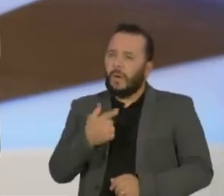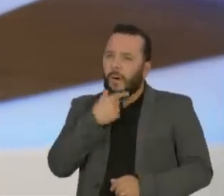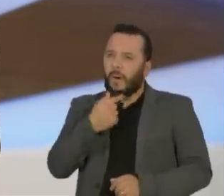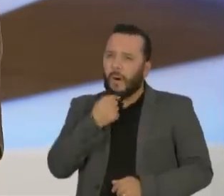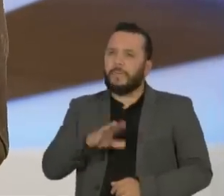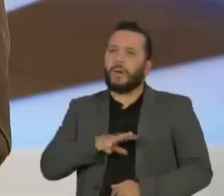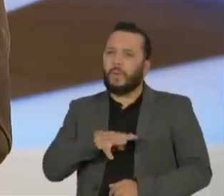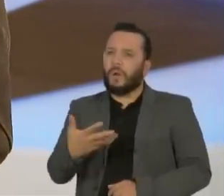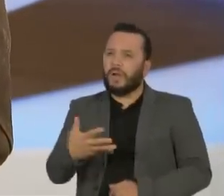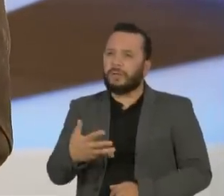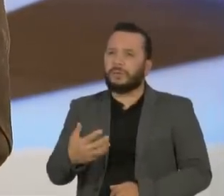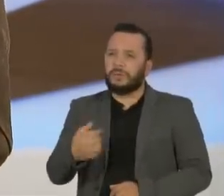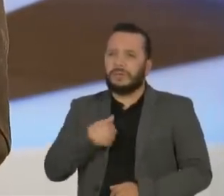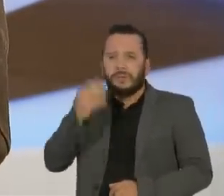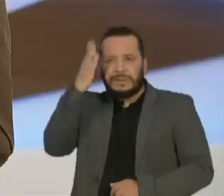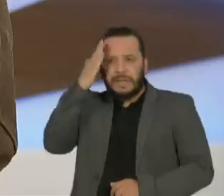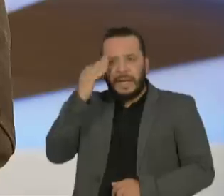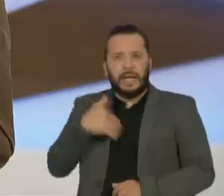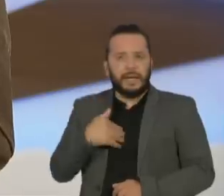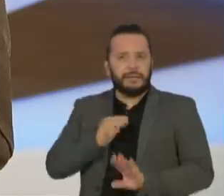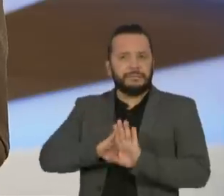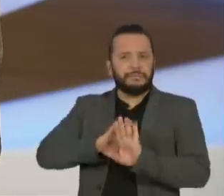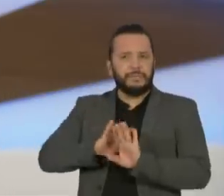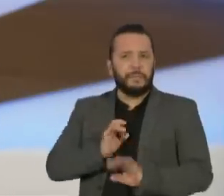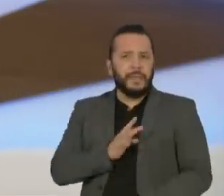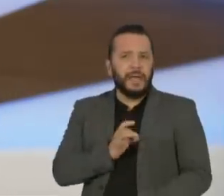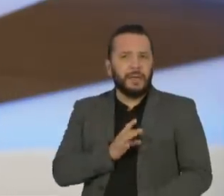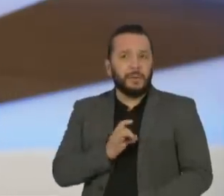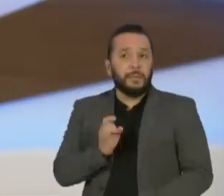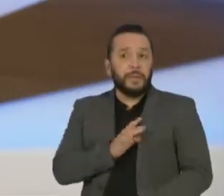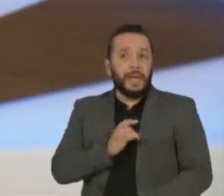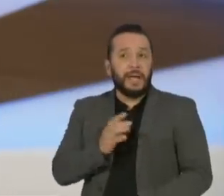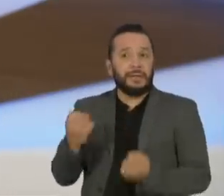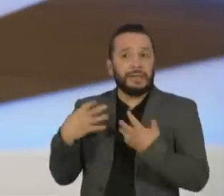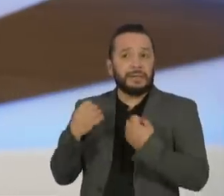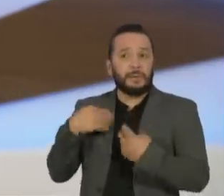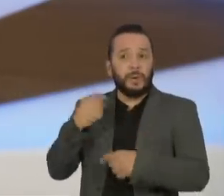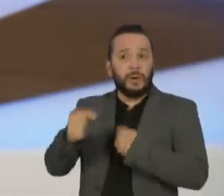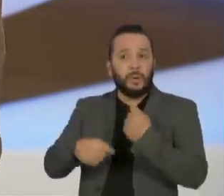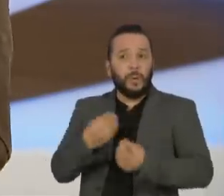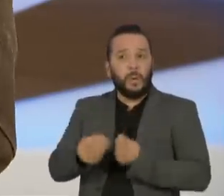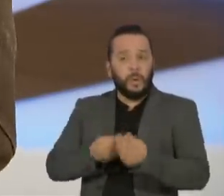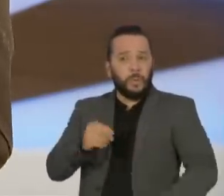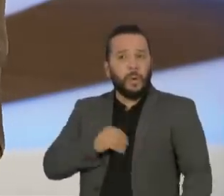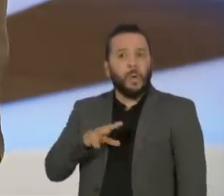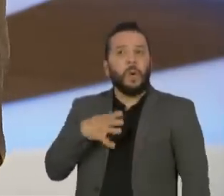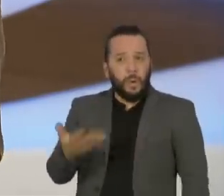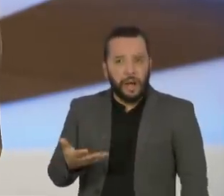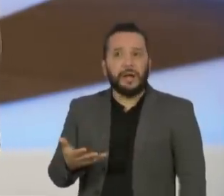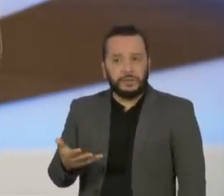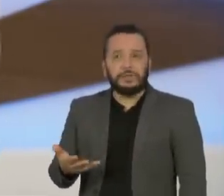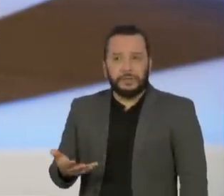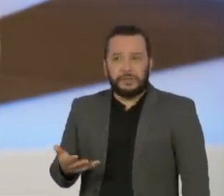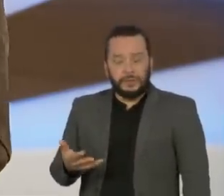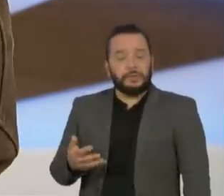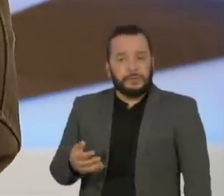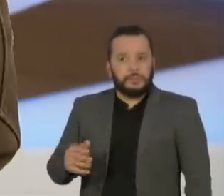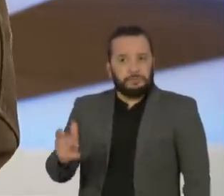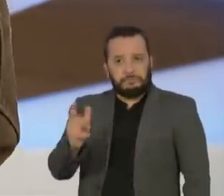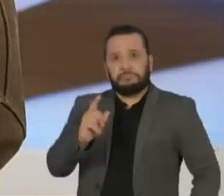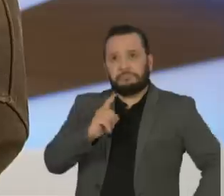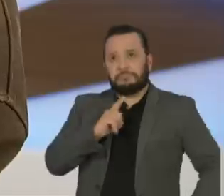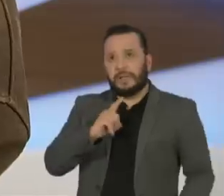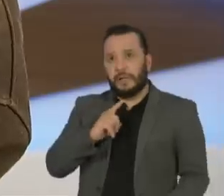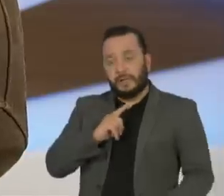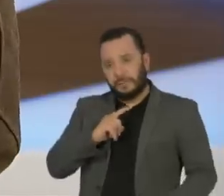noção exatamente do medo que eu sinto. O medo me ensinou a ter coragem. Eu tenho, o custo-benefício é sempre um péssimo prejuízo para